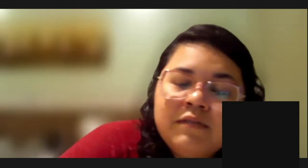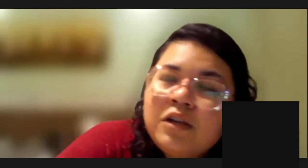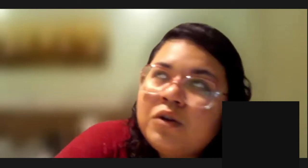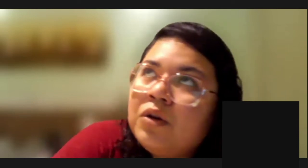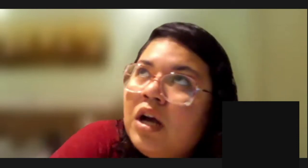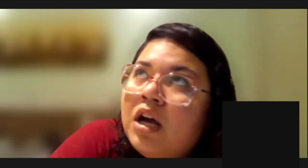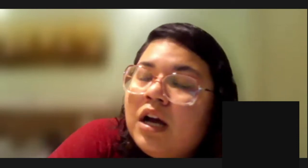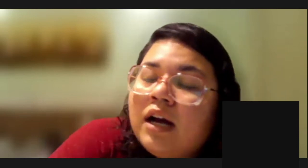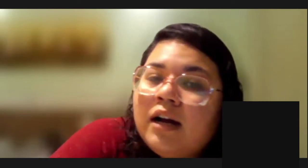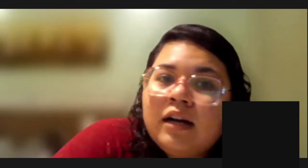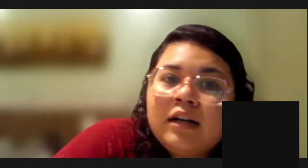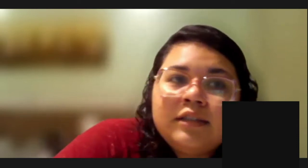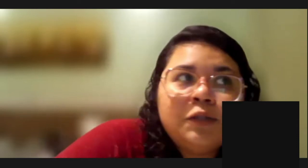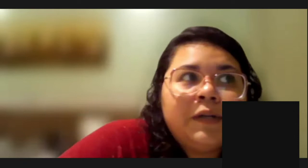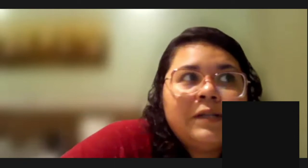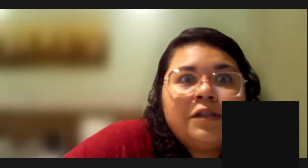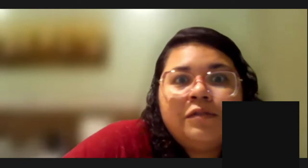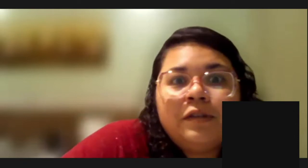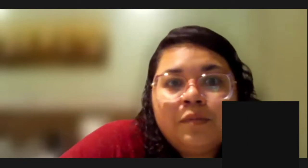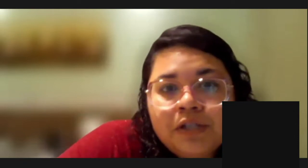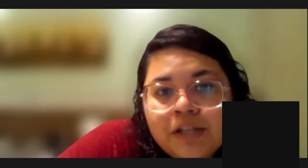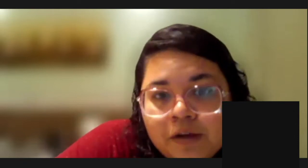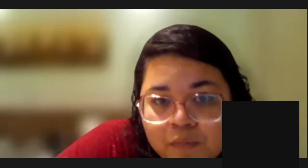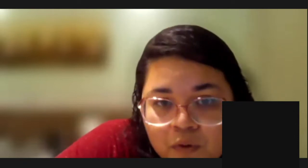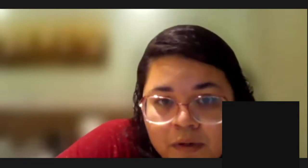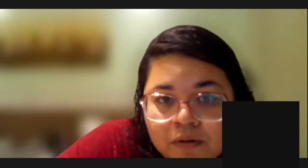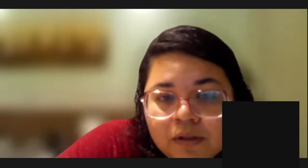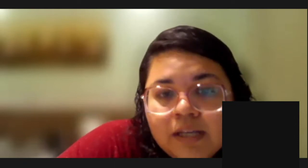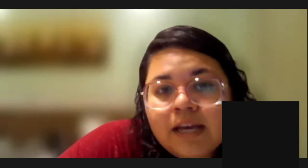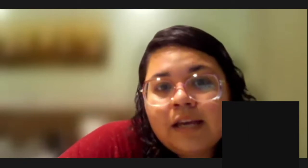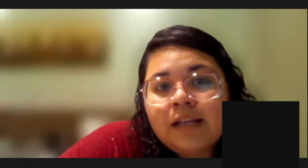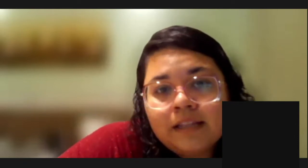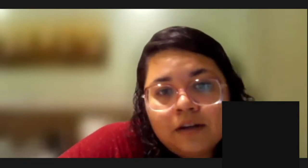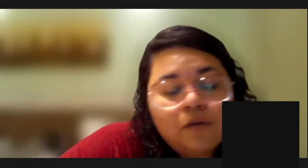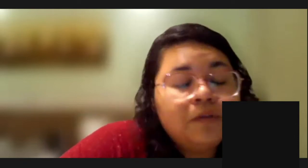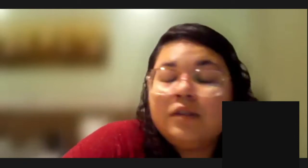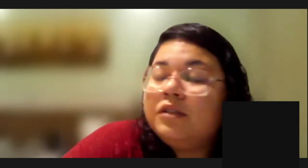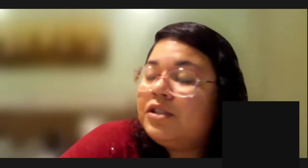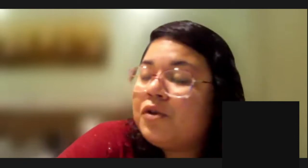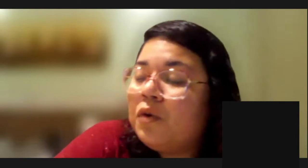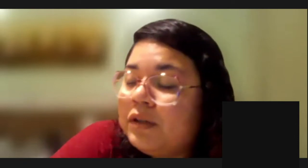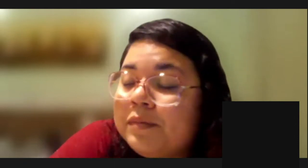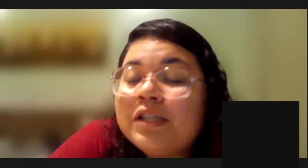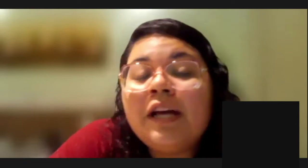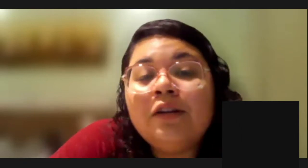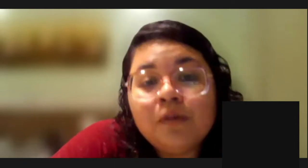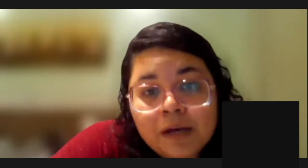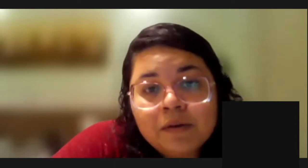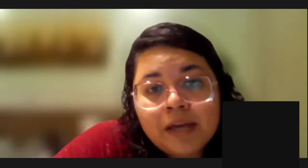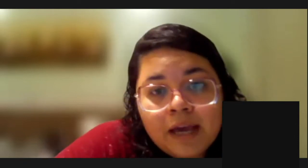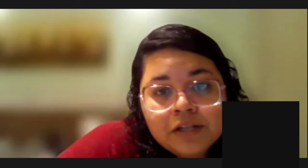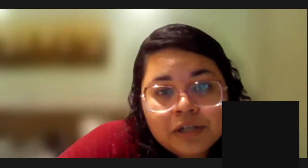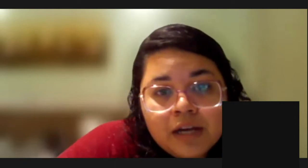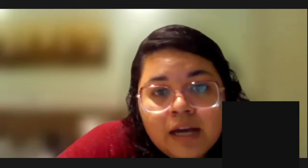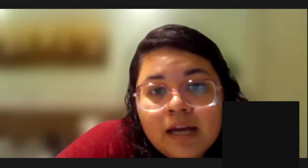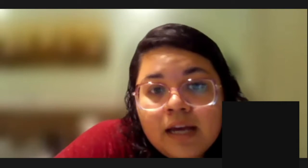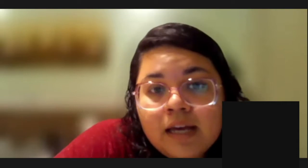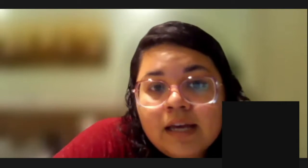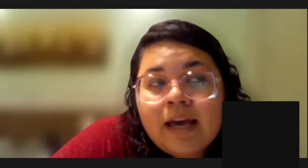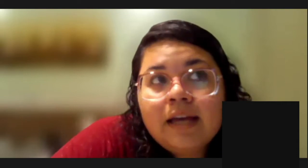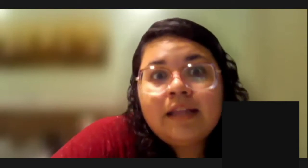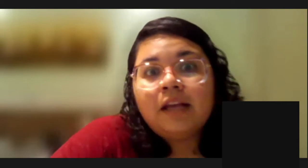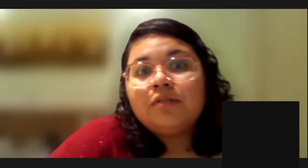quando a gente avaliou a transparência ativa do Ministério Público, aí, desculpa, do Ministério do Meio Ambiente,